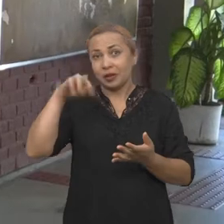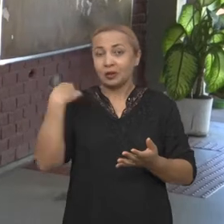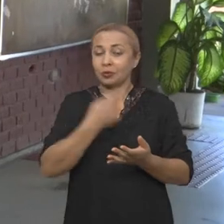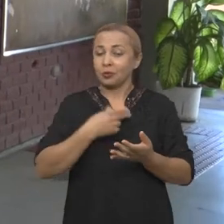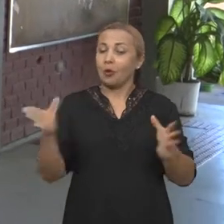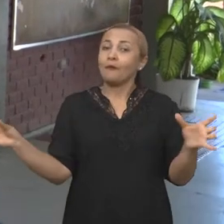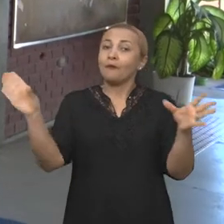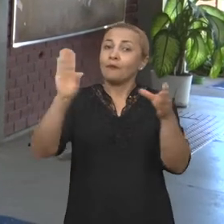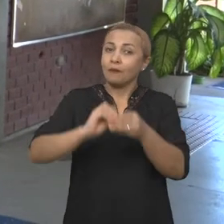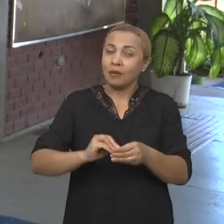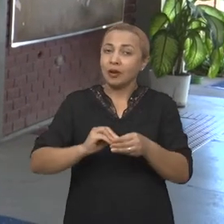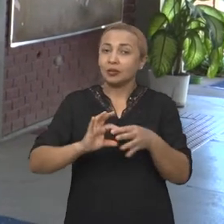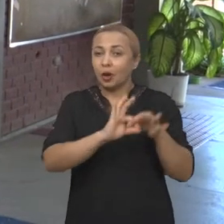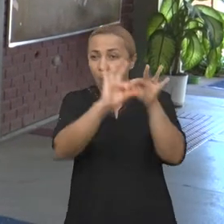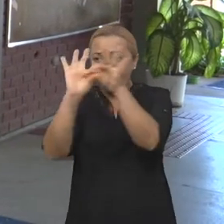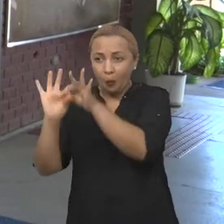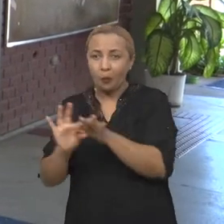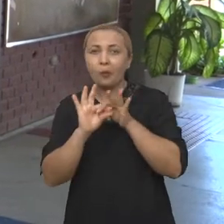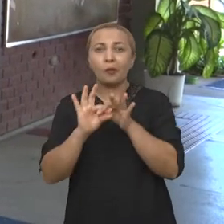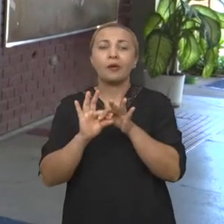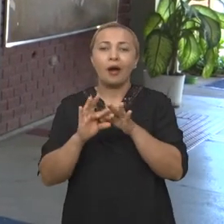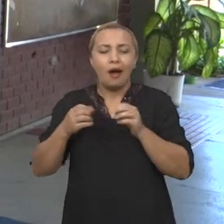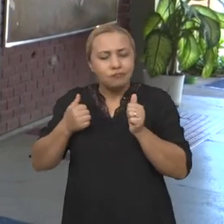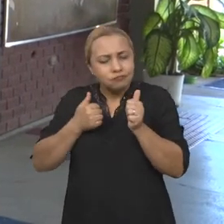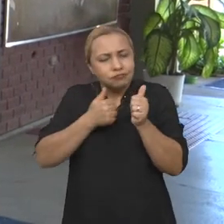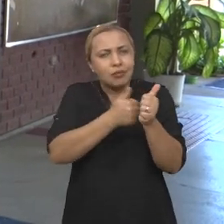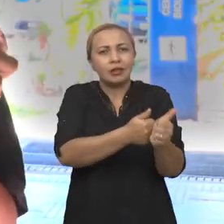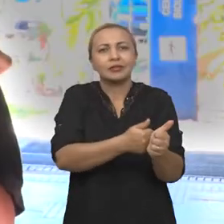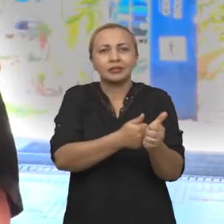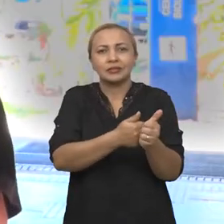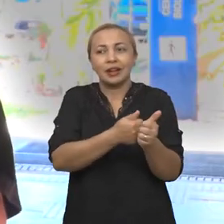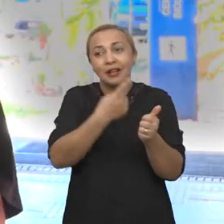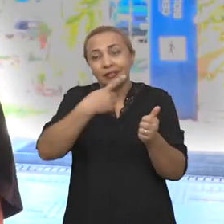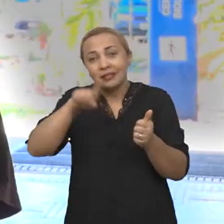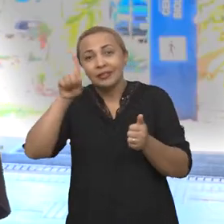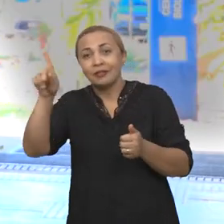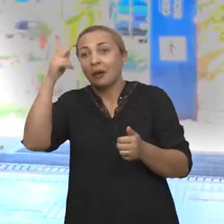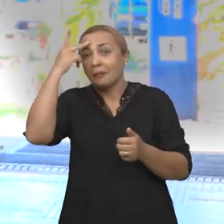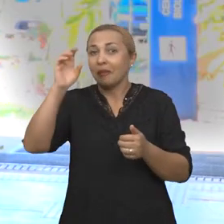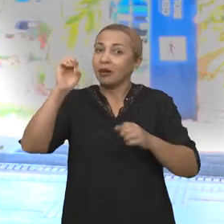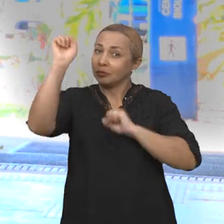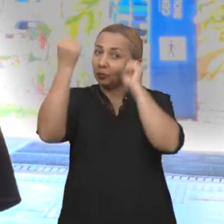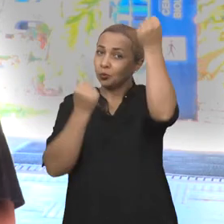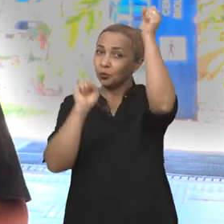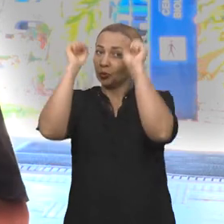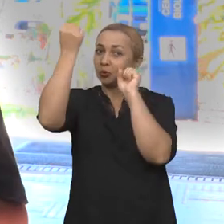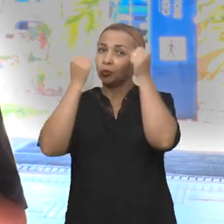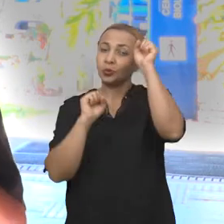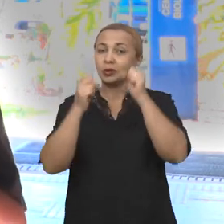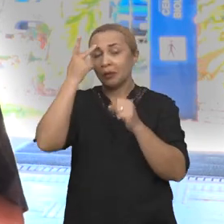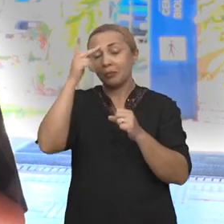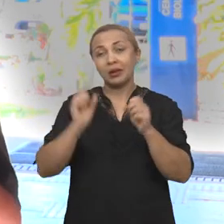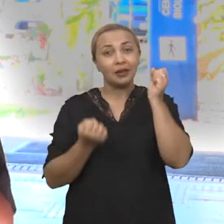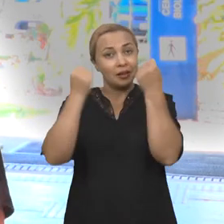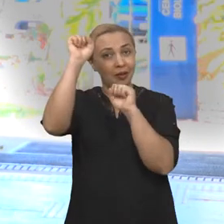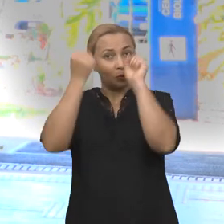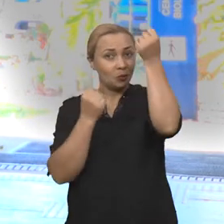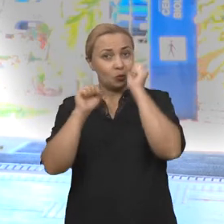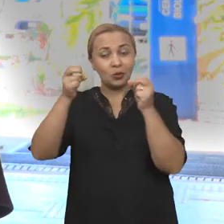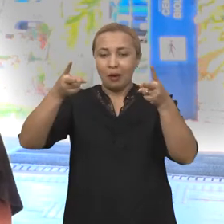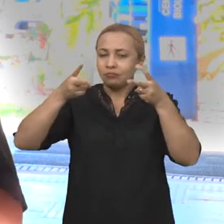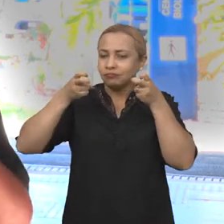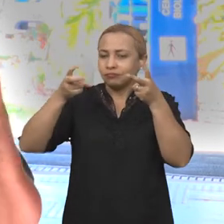fechar o elo é justamente a proximidade, ou seja, levar isso agora para uma indústria, para que a indústria realmente